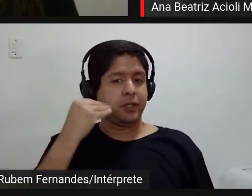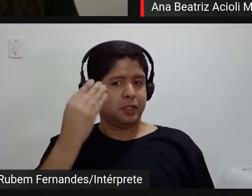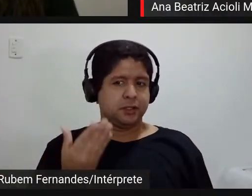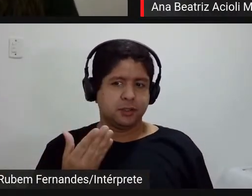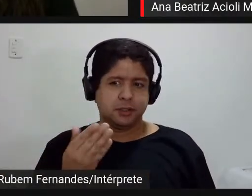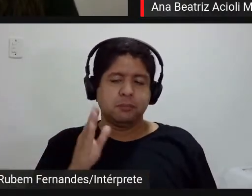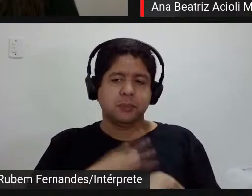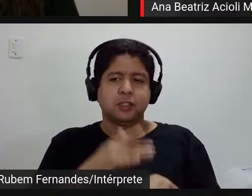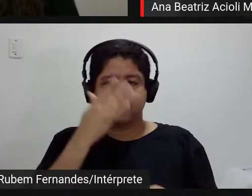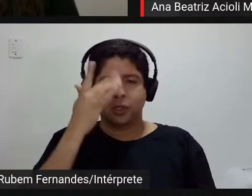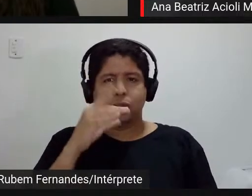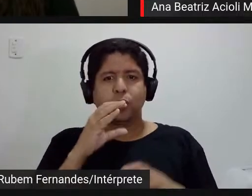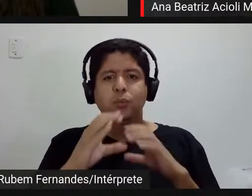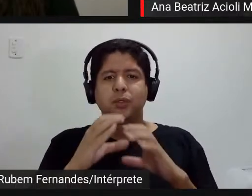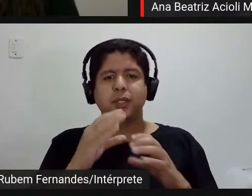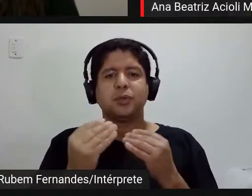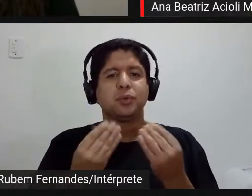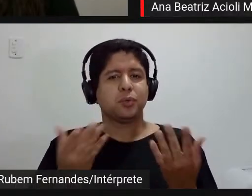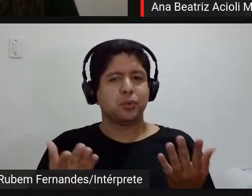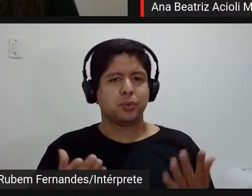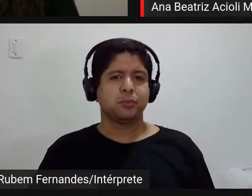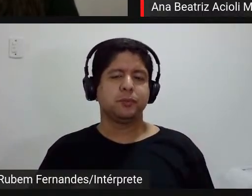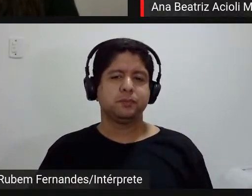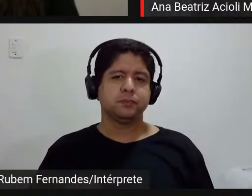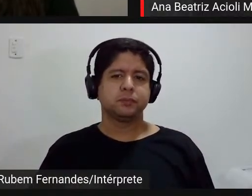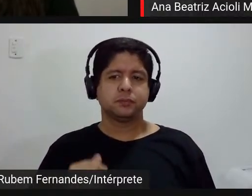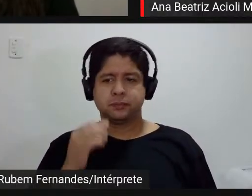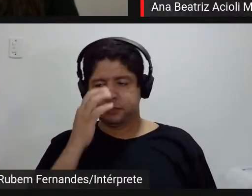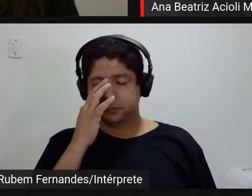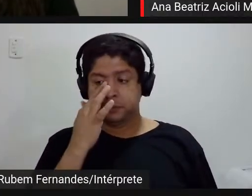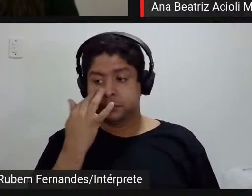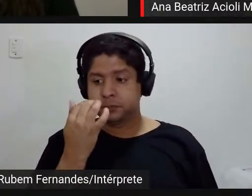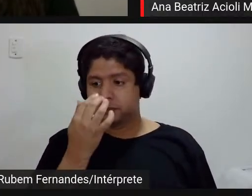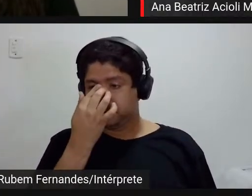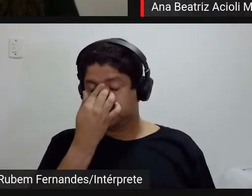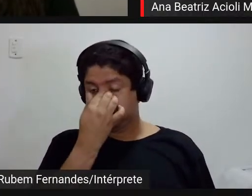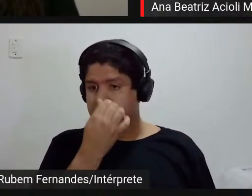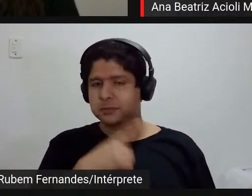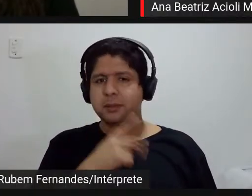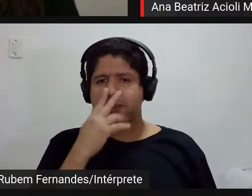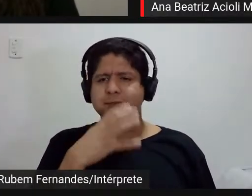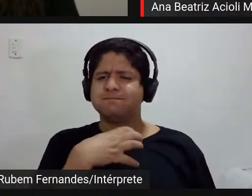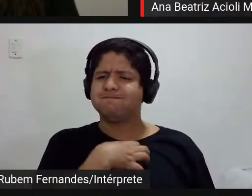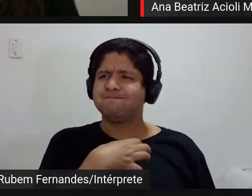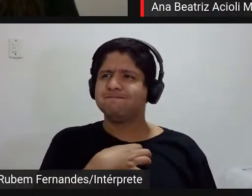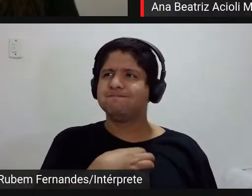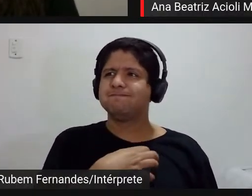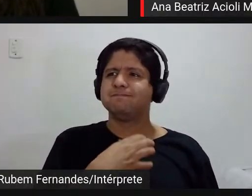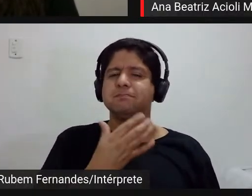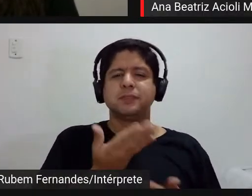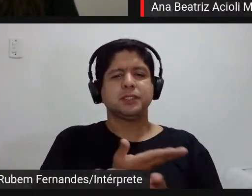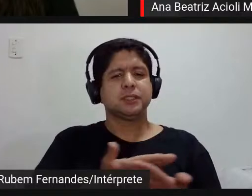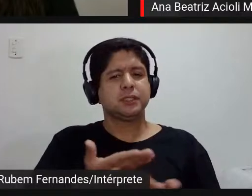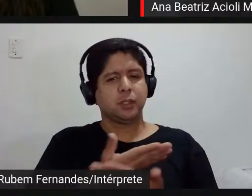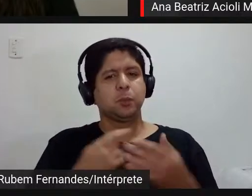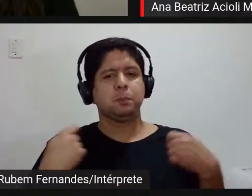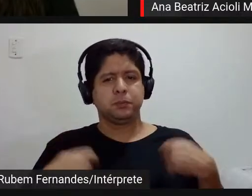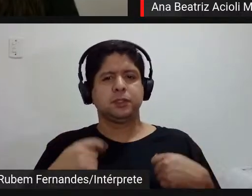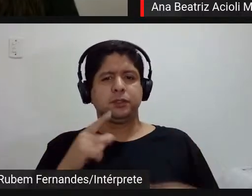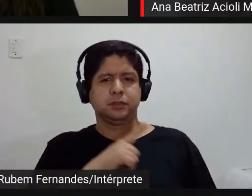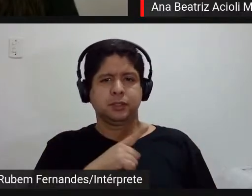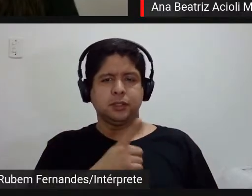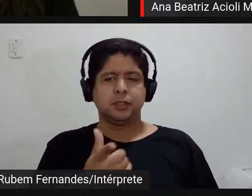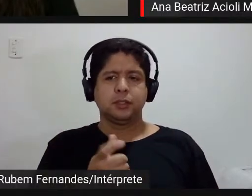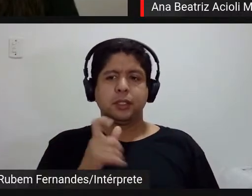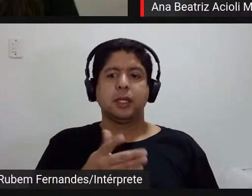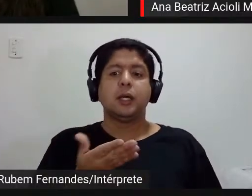comunicar ao público como é que a gente tem esses jeitinhos da mediação então a mediação